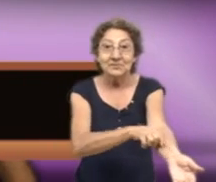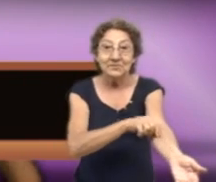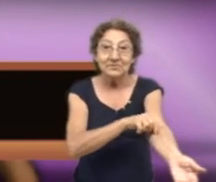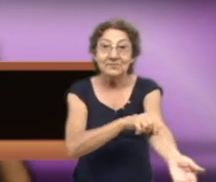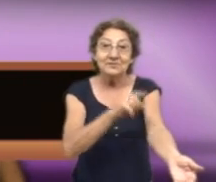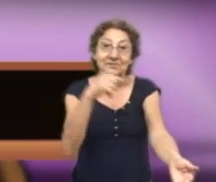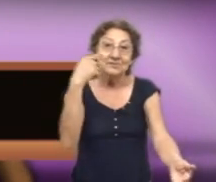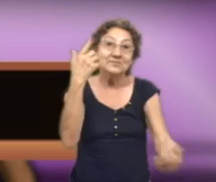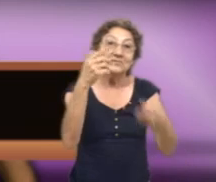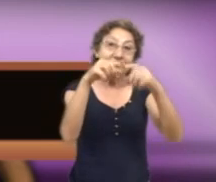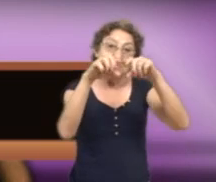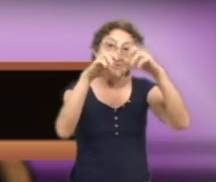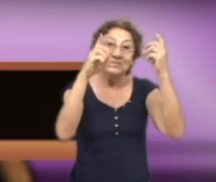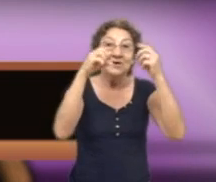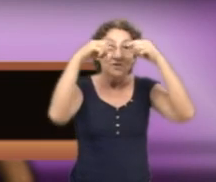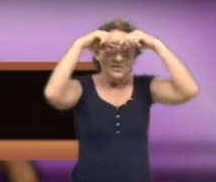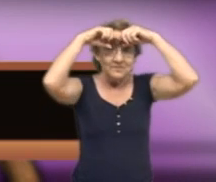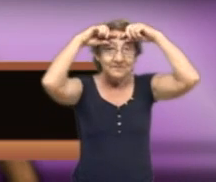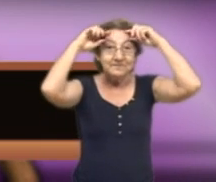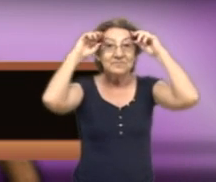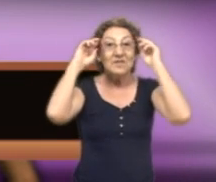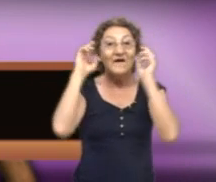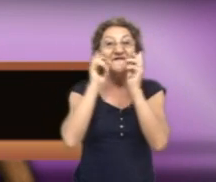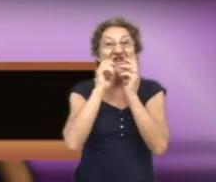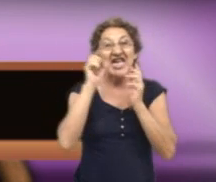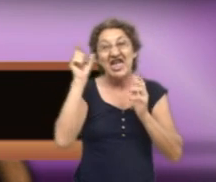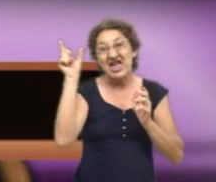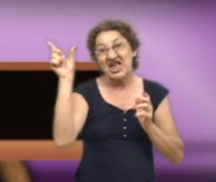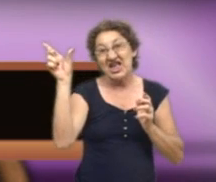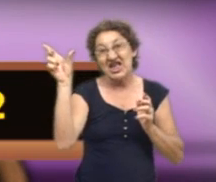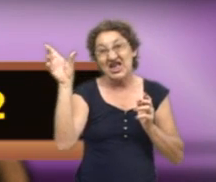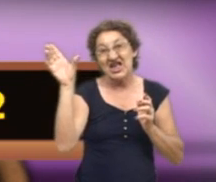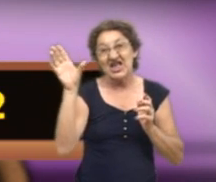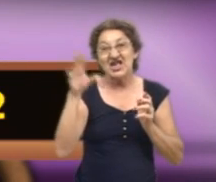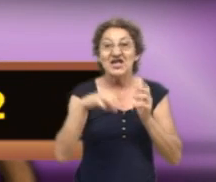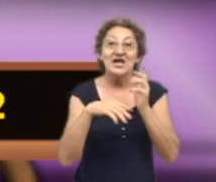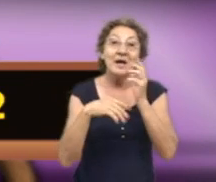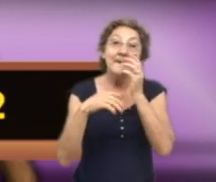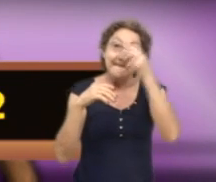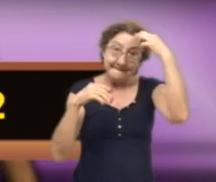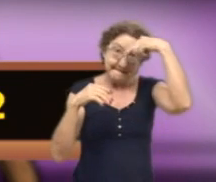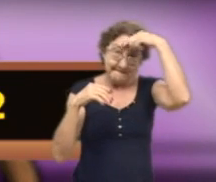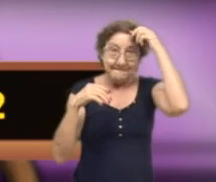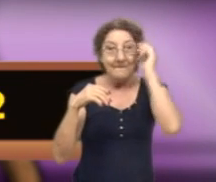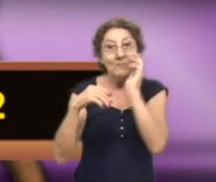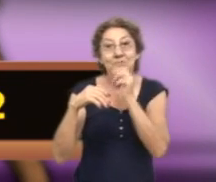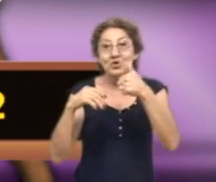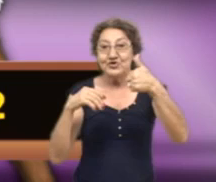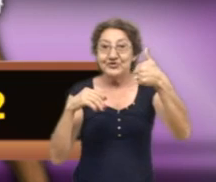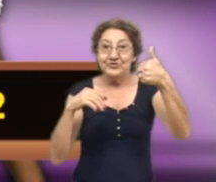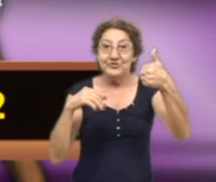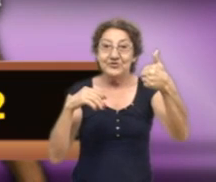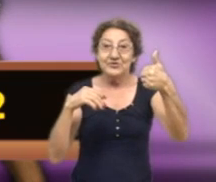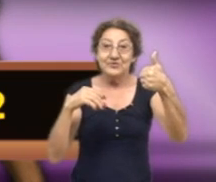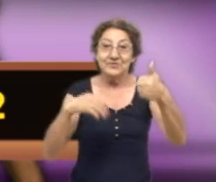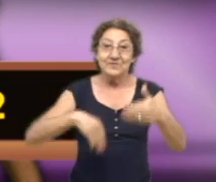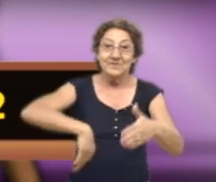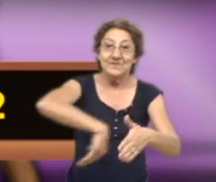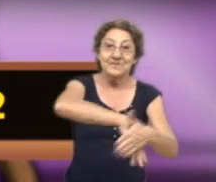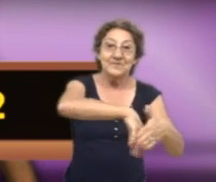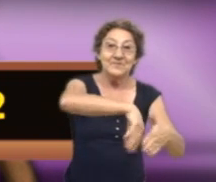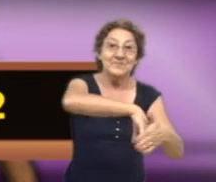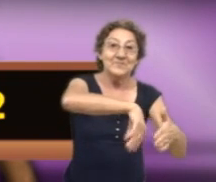número é 3316-32